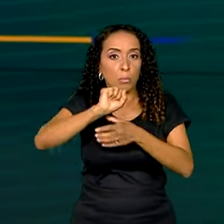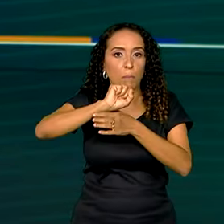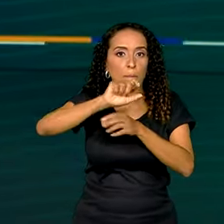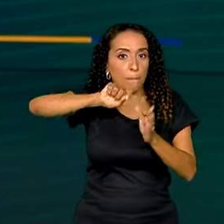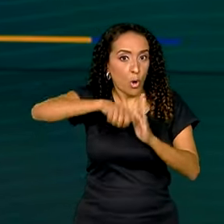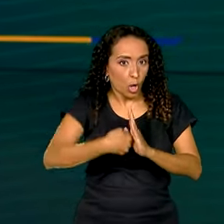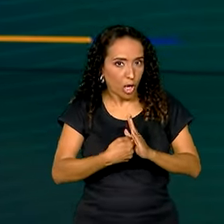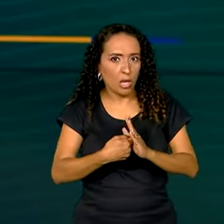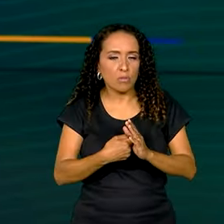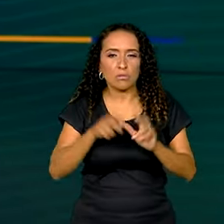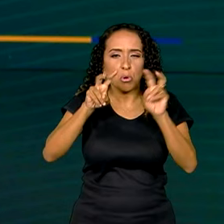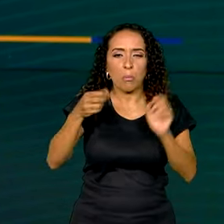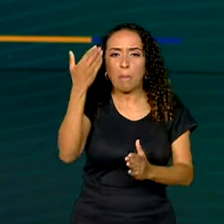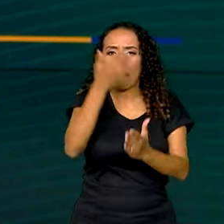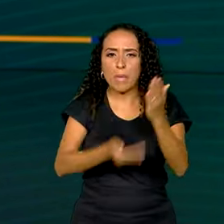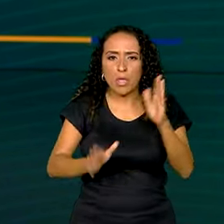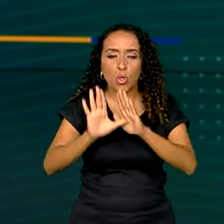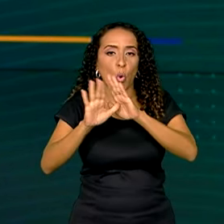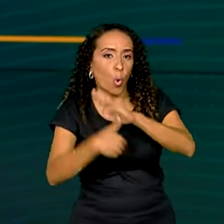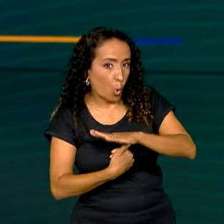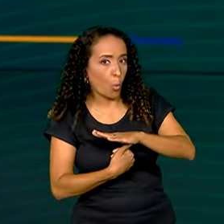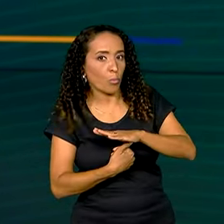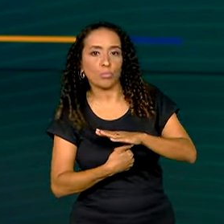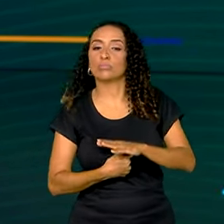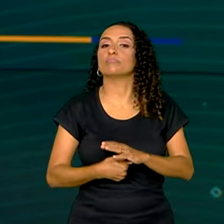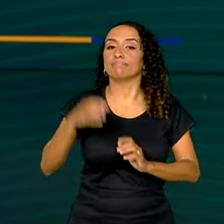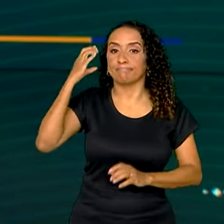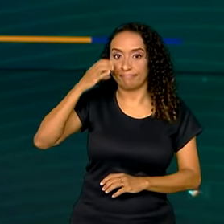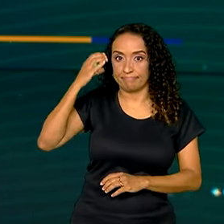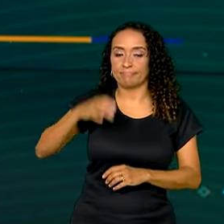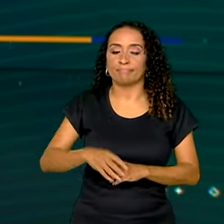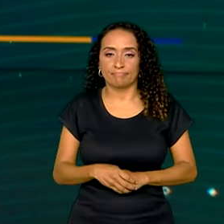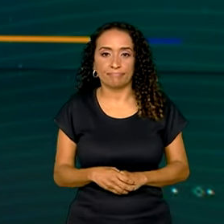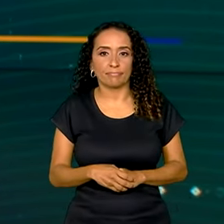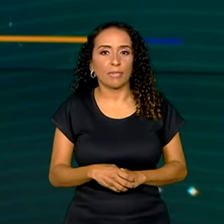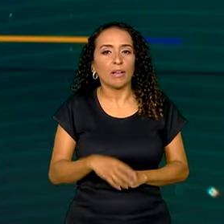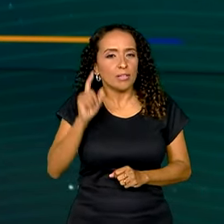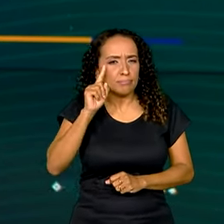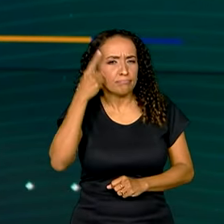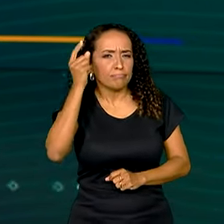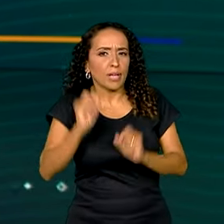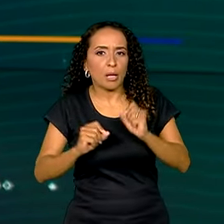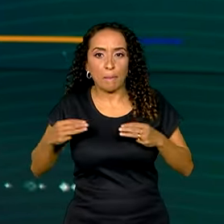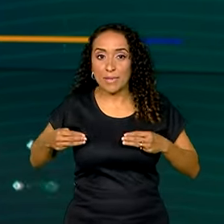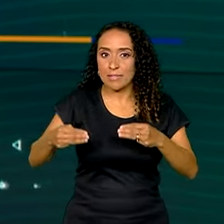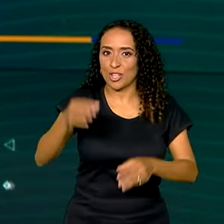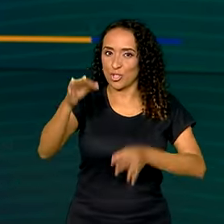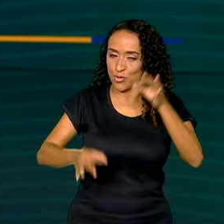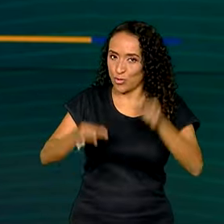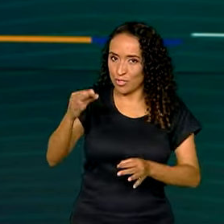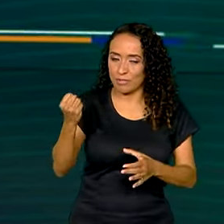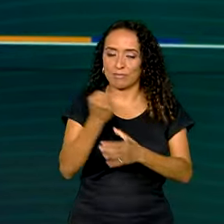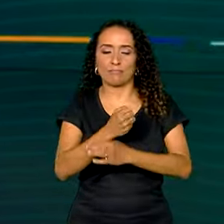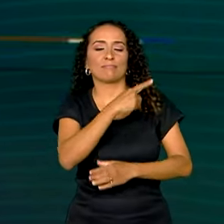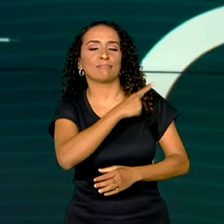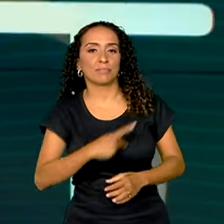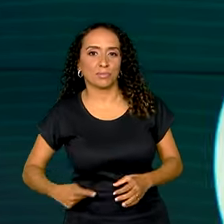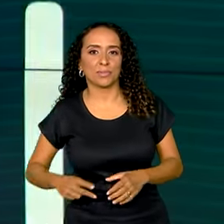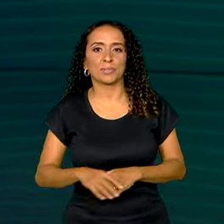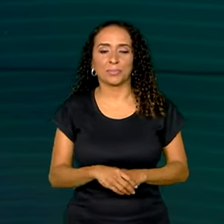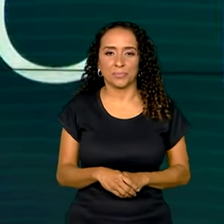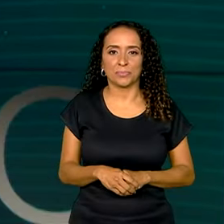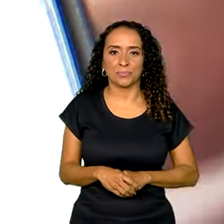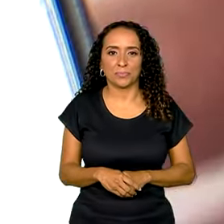referentes a perda, roubo ou furto de aparelhos. A iniciativa é do Ministério da Justiça e Segurança